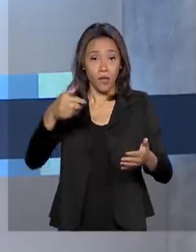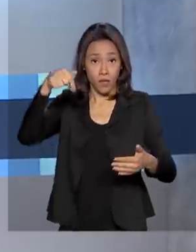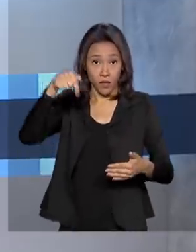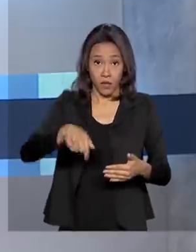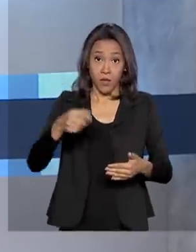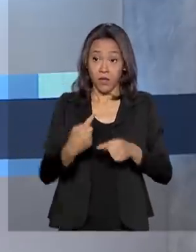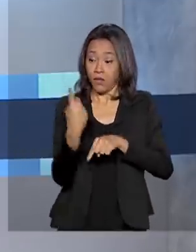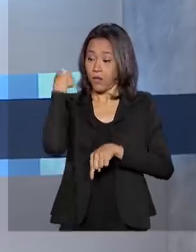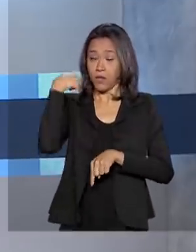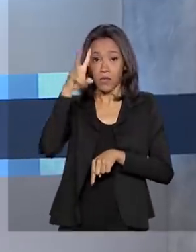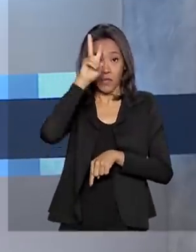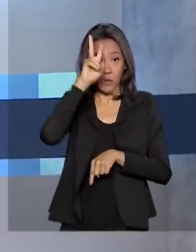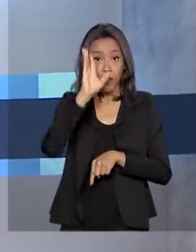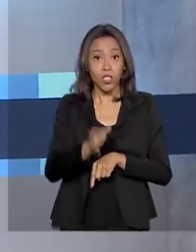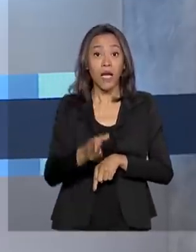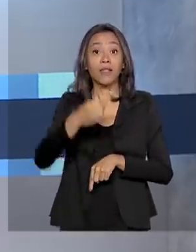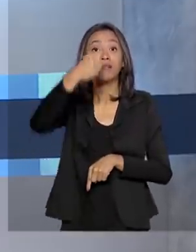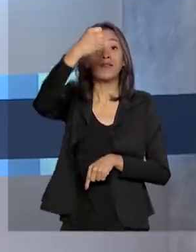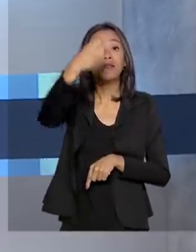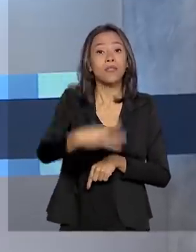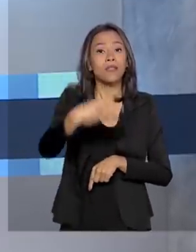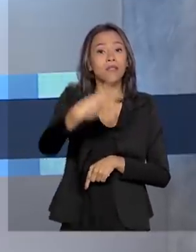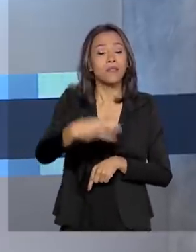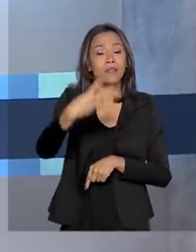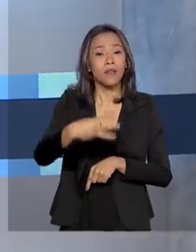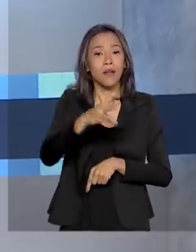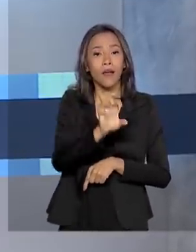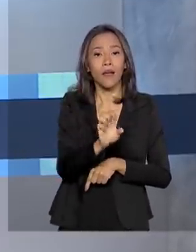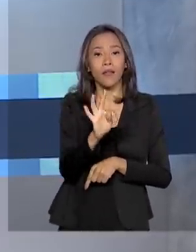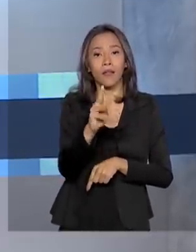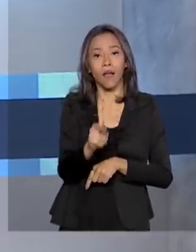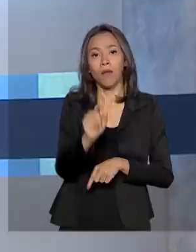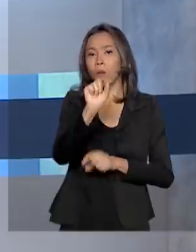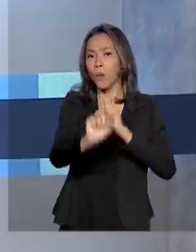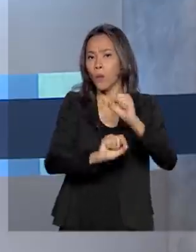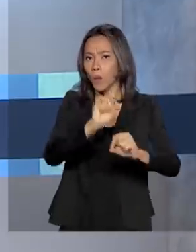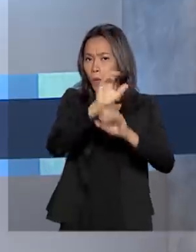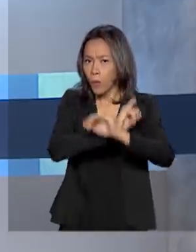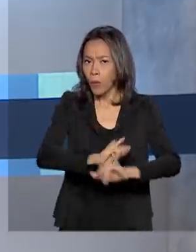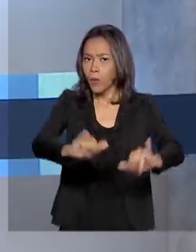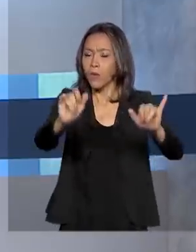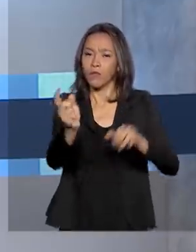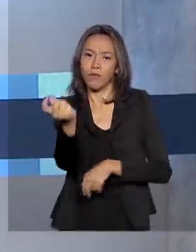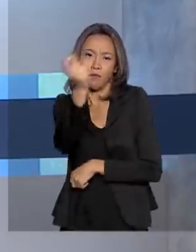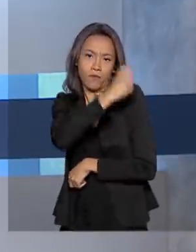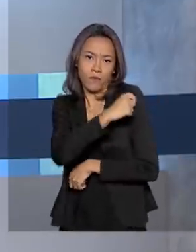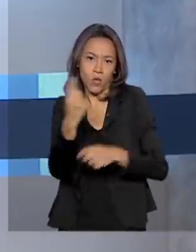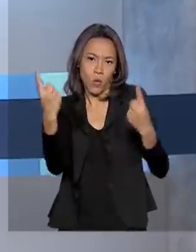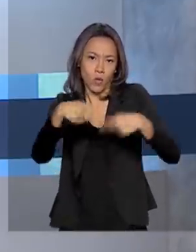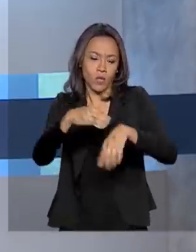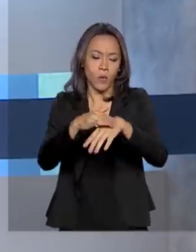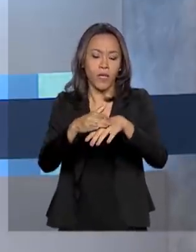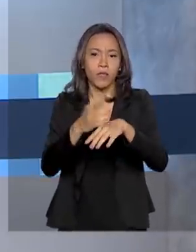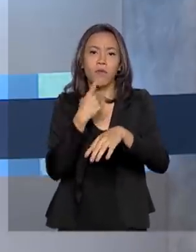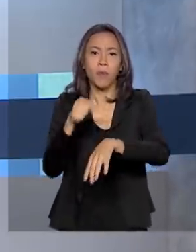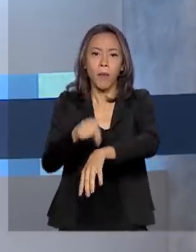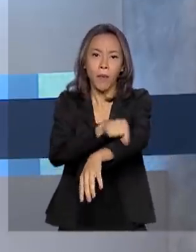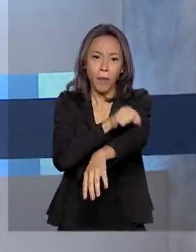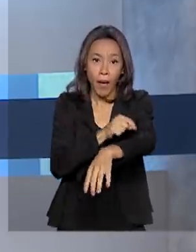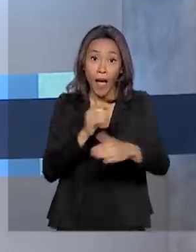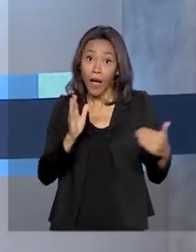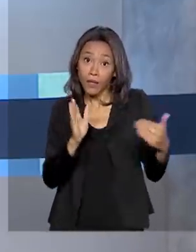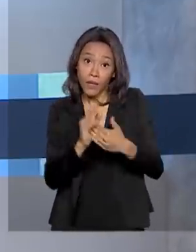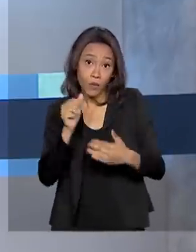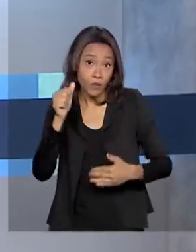lançada a terceira etapa da campanha nacional de vacinação contra o sarampo. O período de mobilização vai até 13 de março.